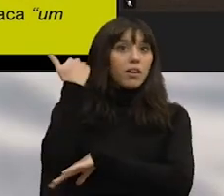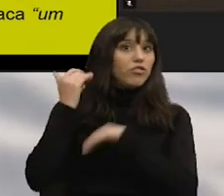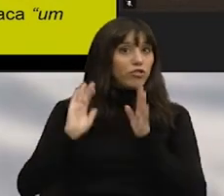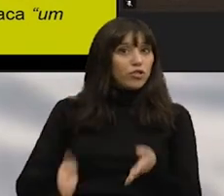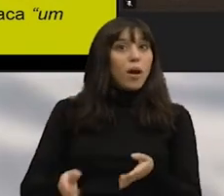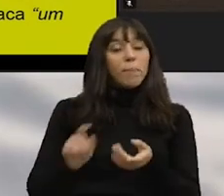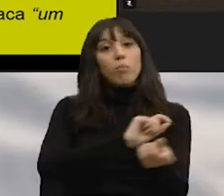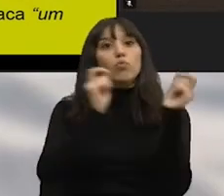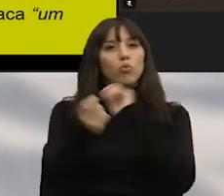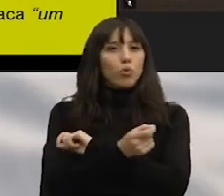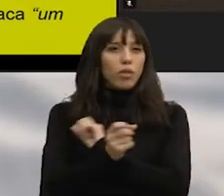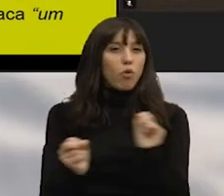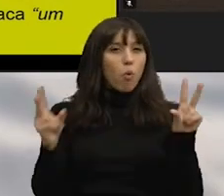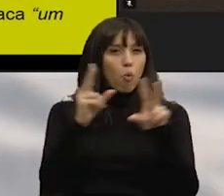existiam.